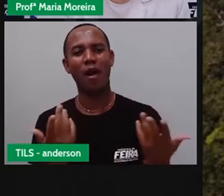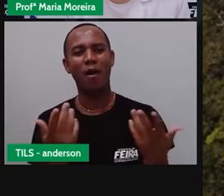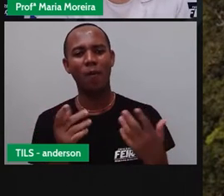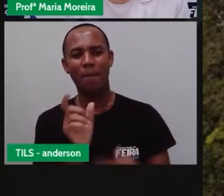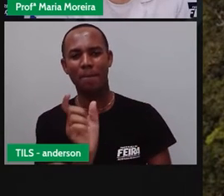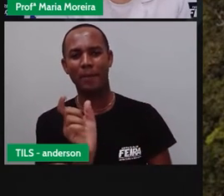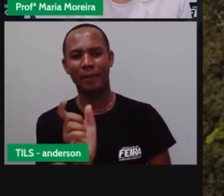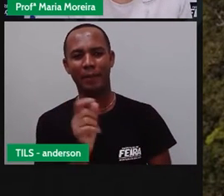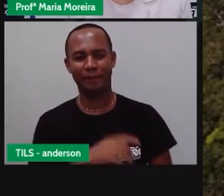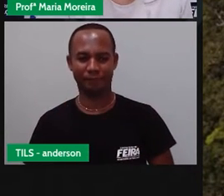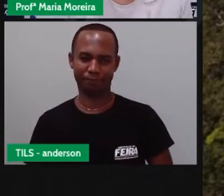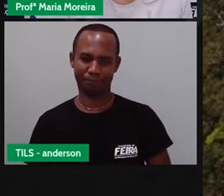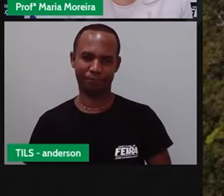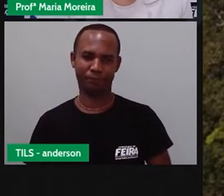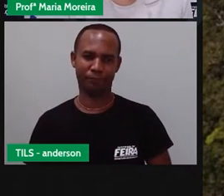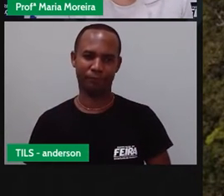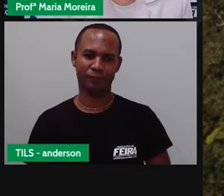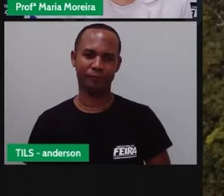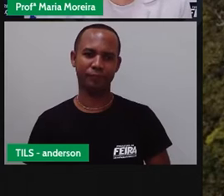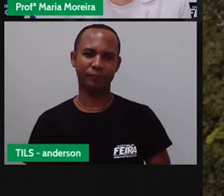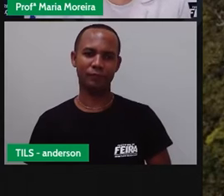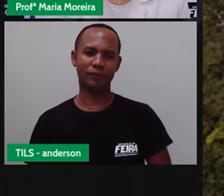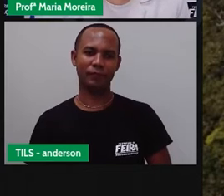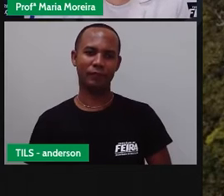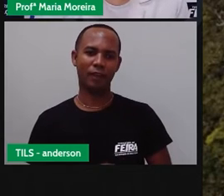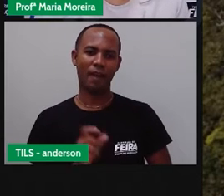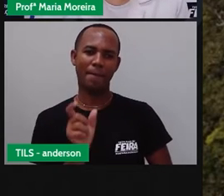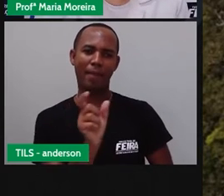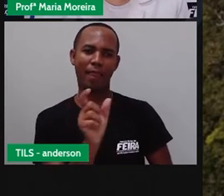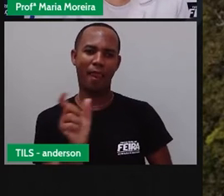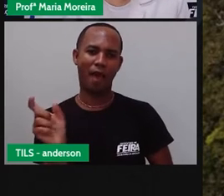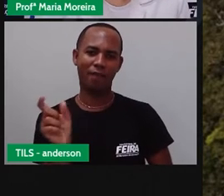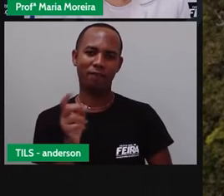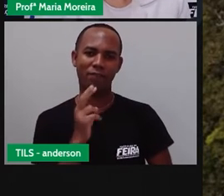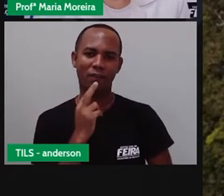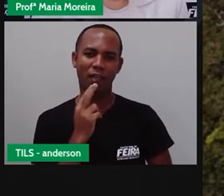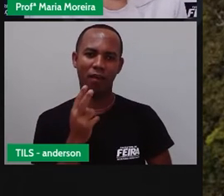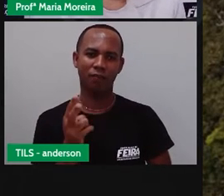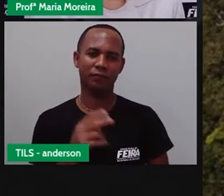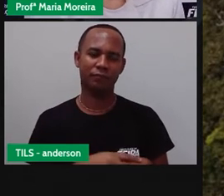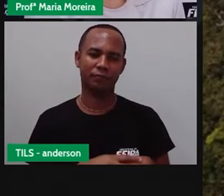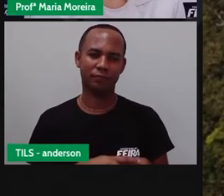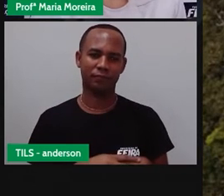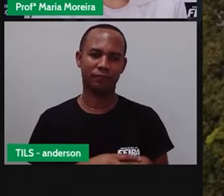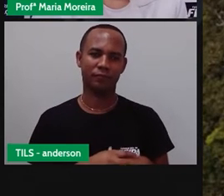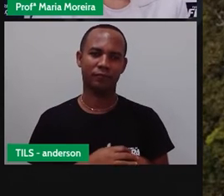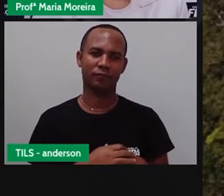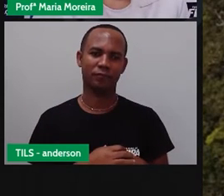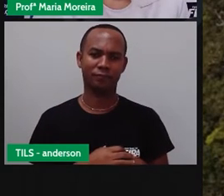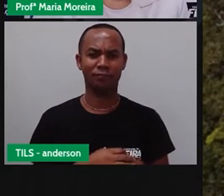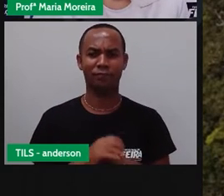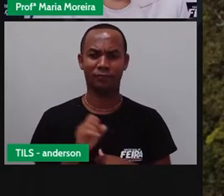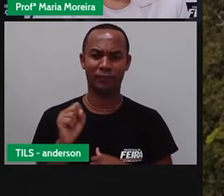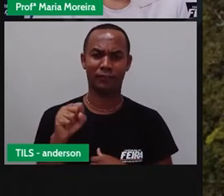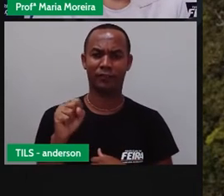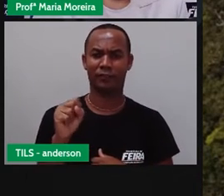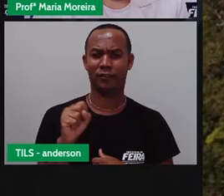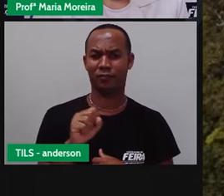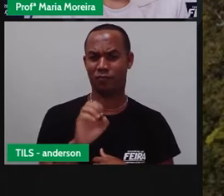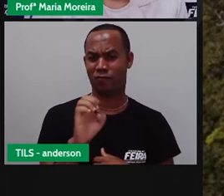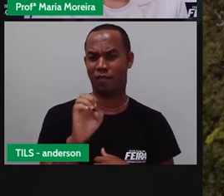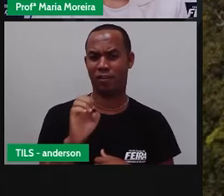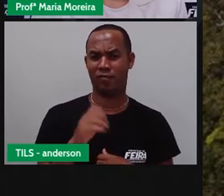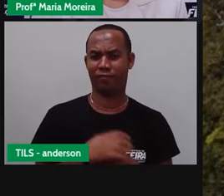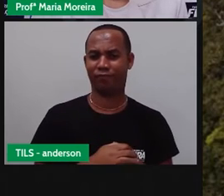que ela... Olha só a pronúncia! Helicóptero! Lógico, vocês podem me dizer lógico, o pró que começa com